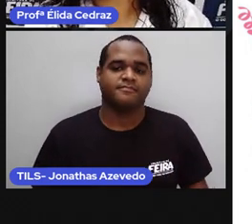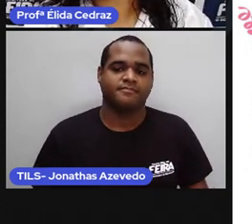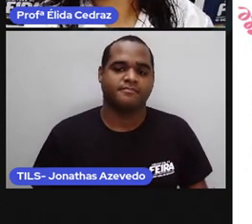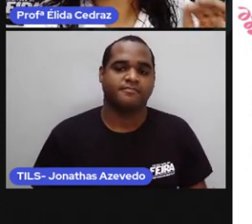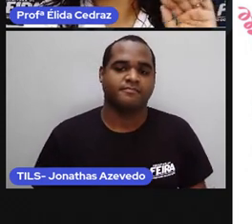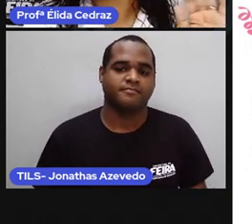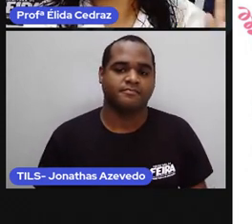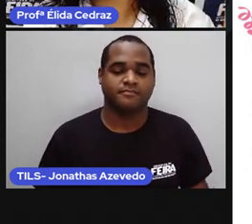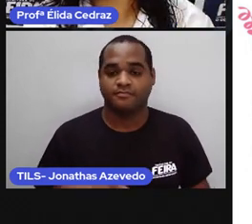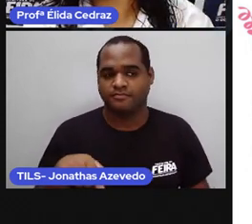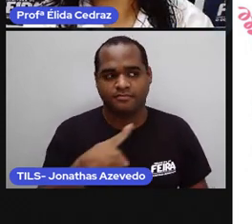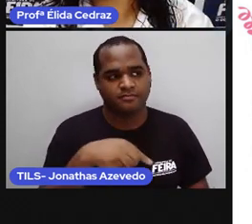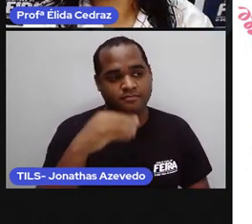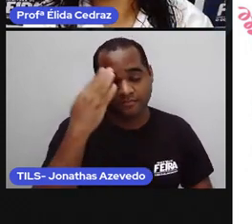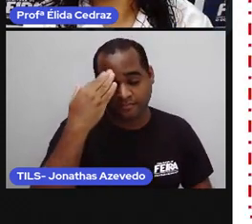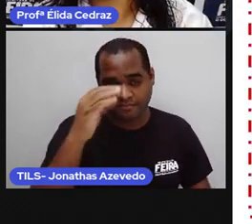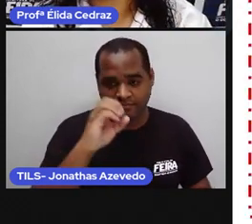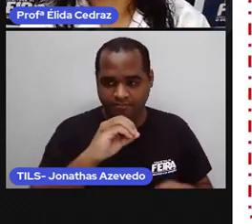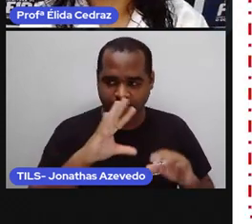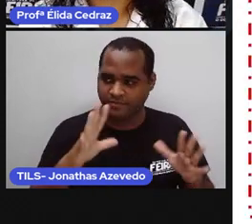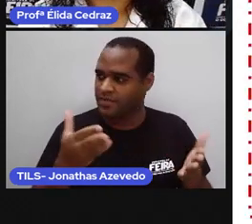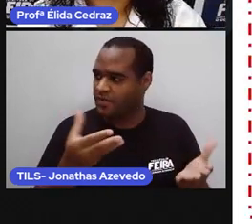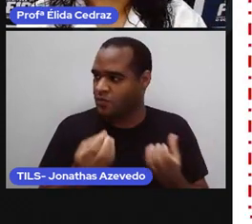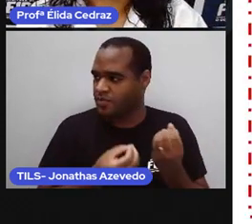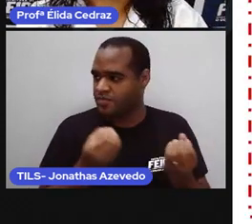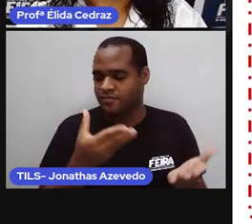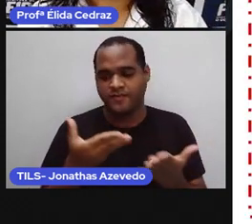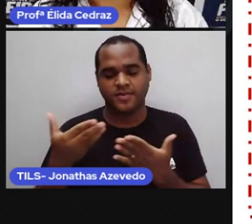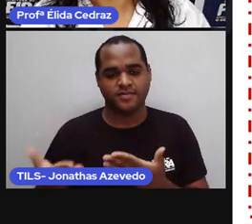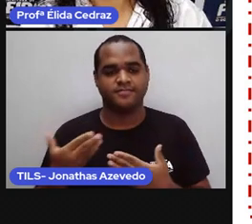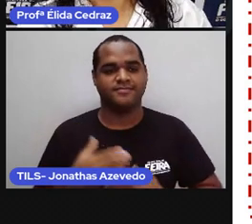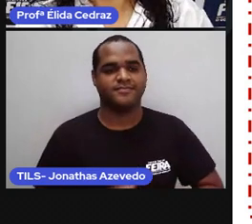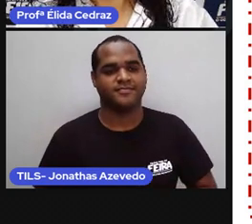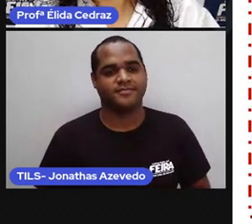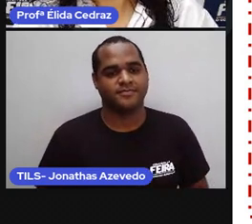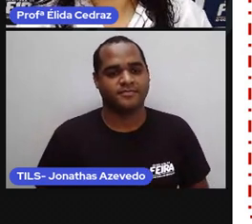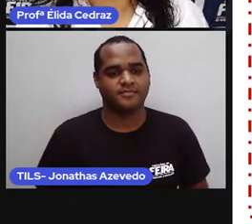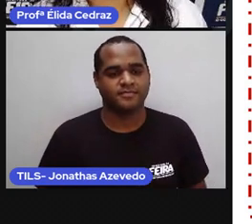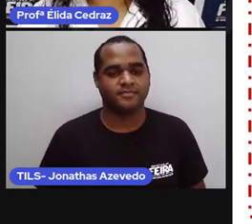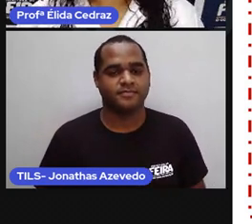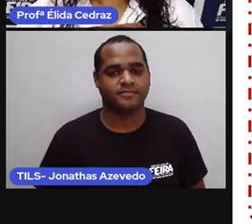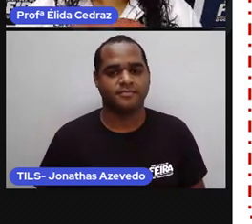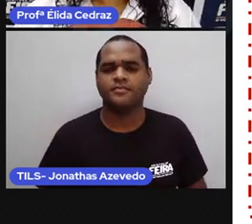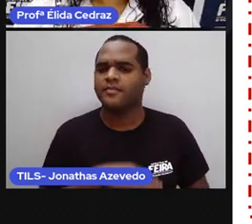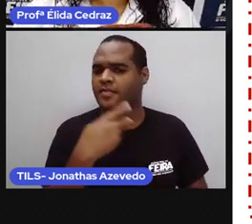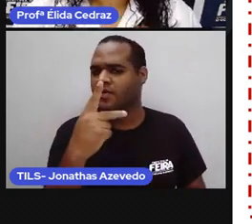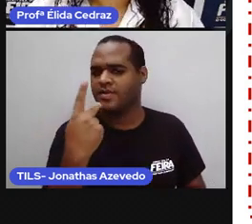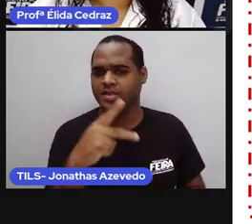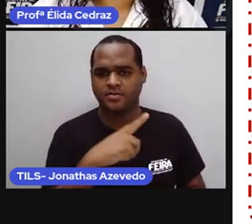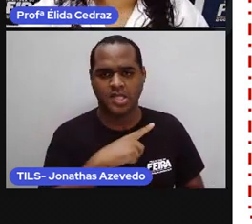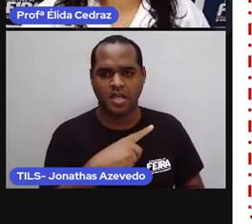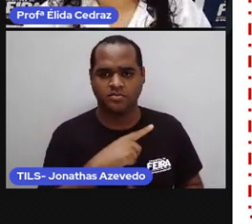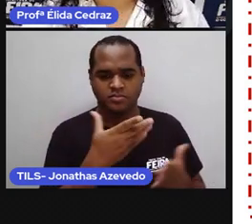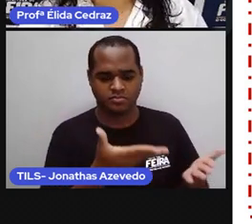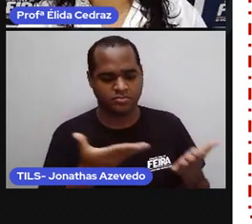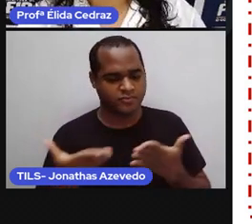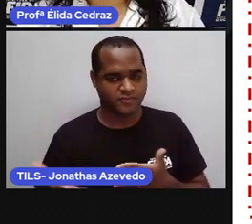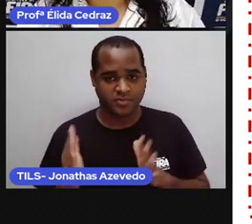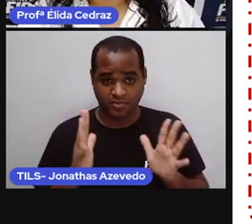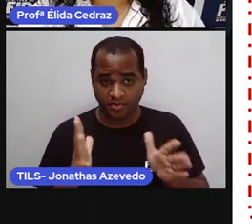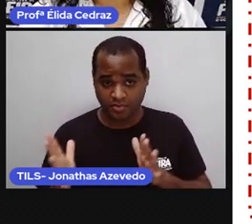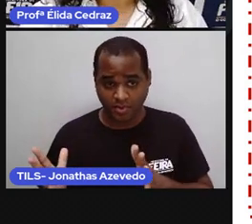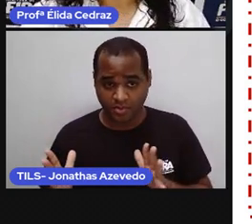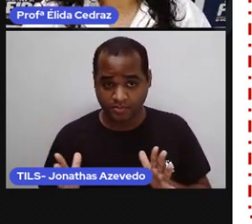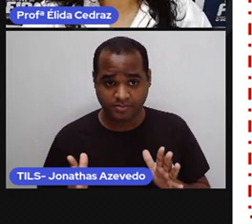entender muitas coisas sobre convite. E você, já recebeu algum convite?